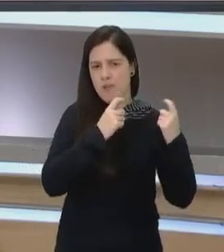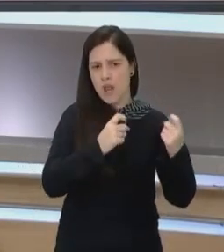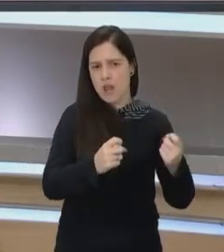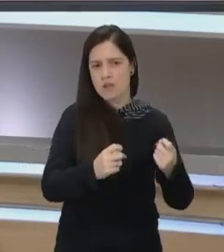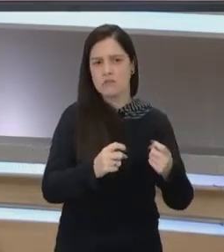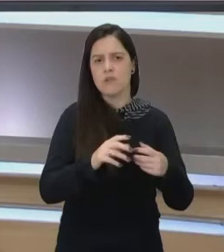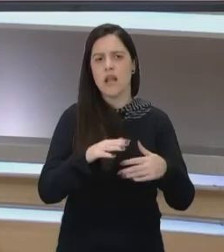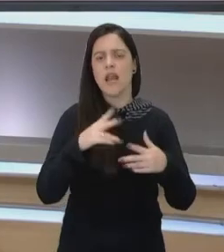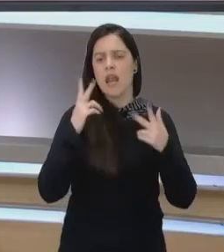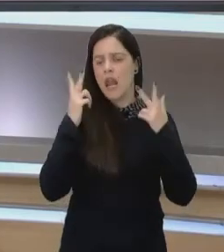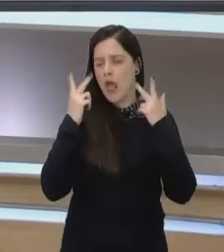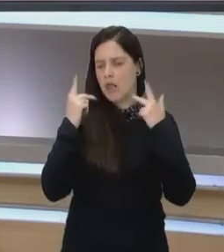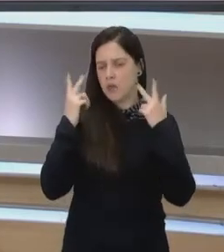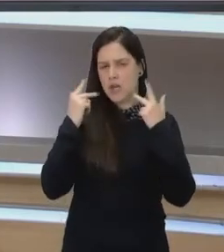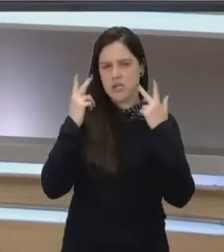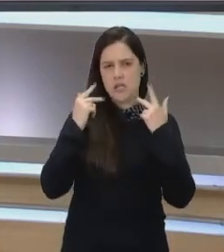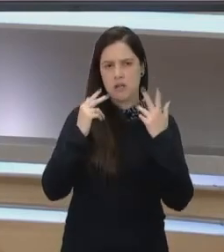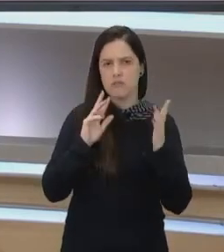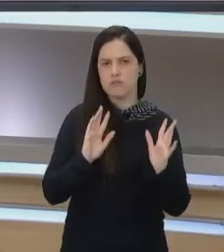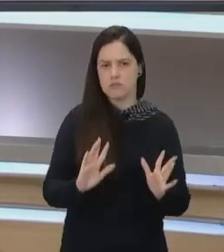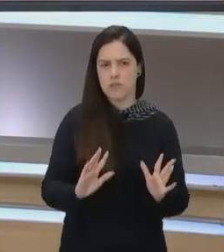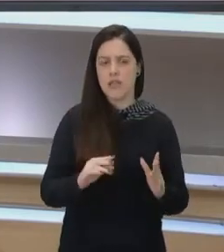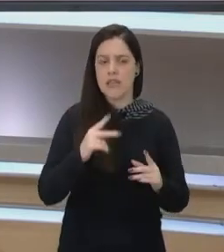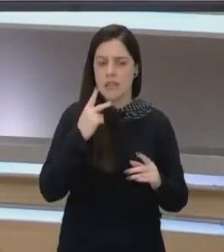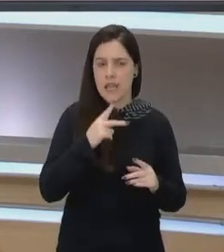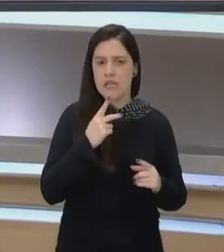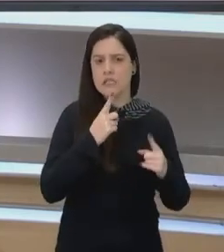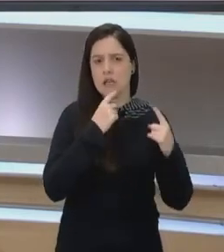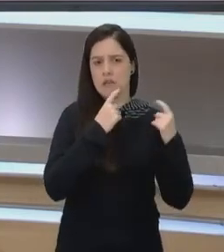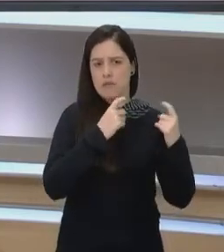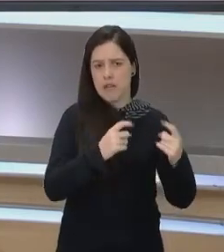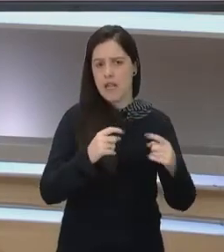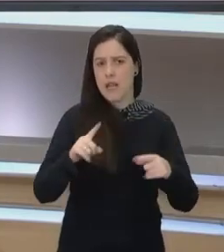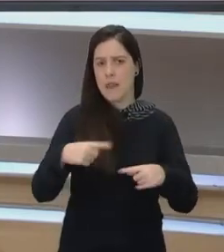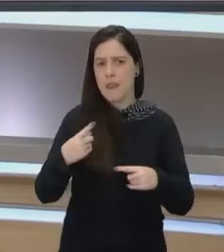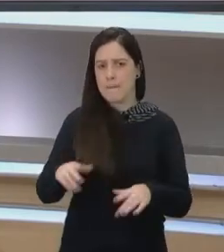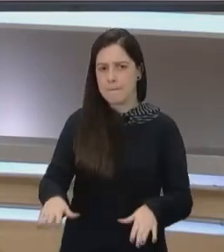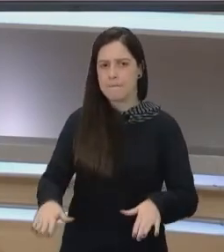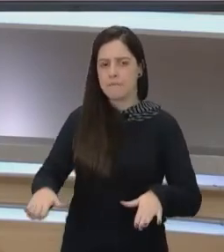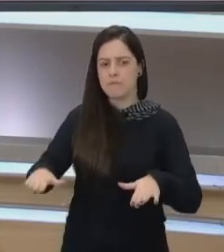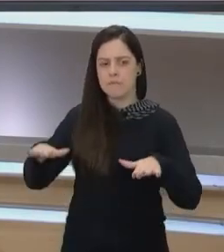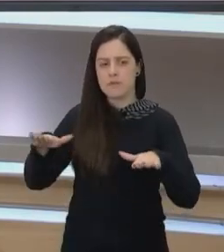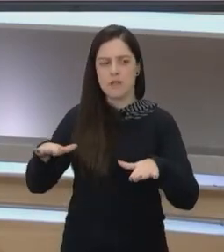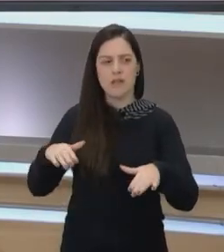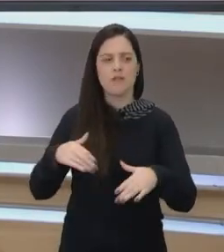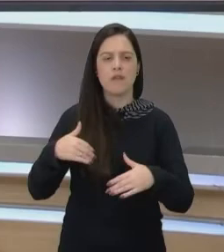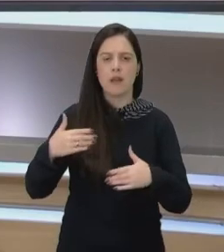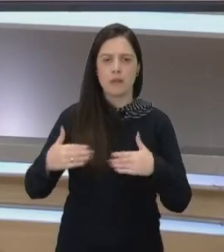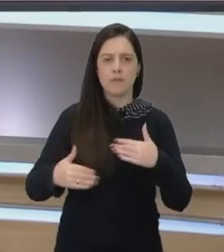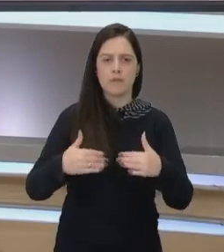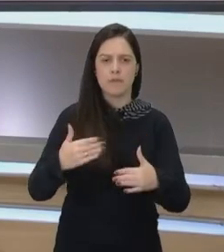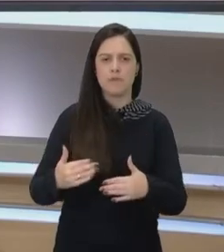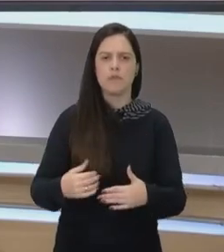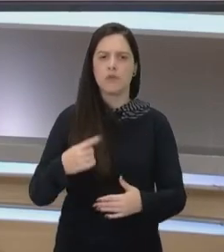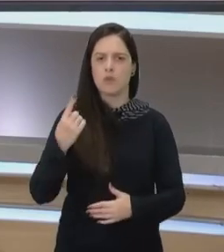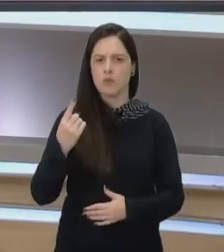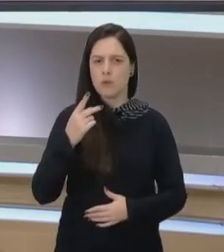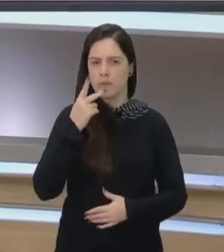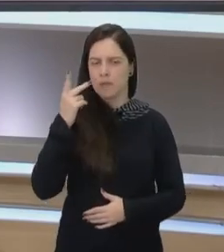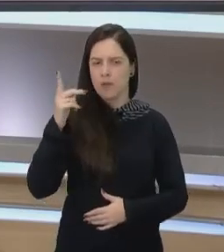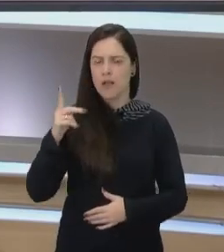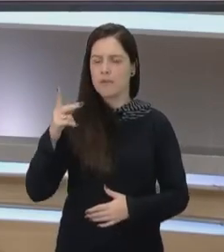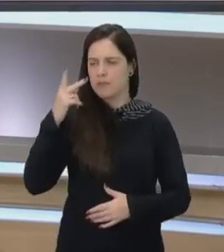naturalizando, normalizando essa relação violenta e quando ele cresce, ele possivelmente vai se tornar um agressor.